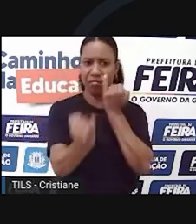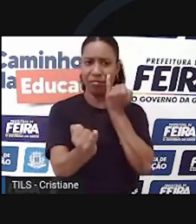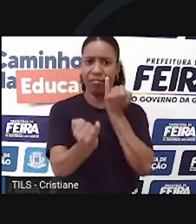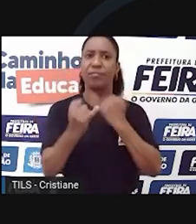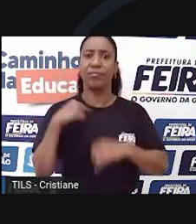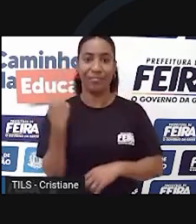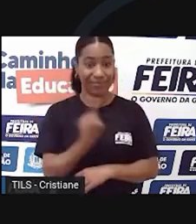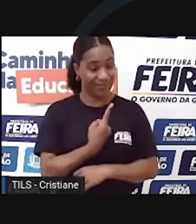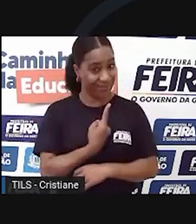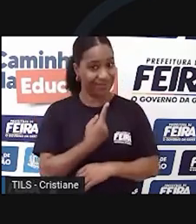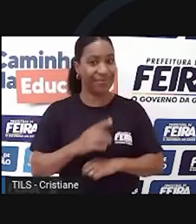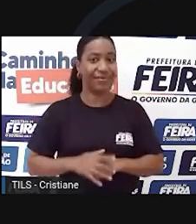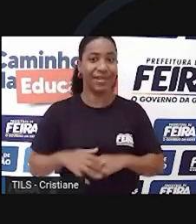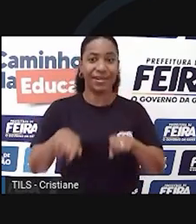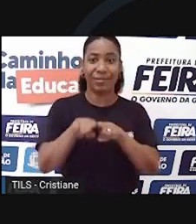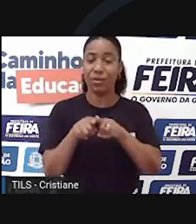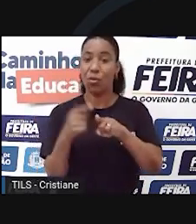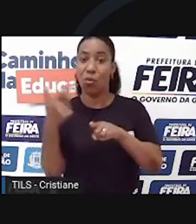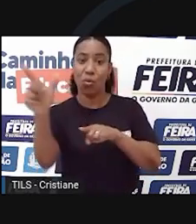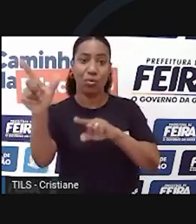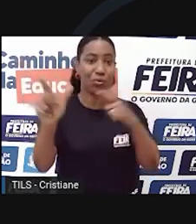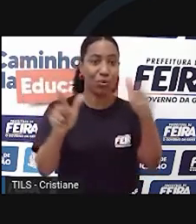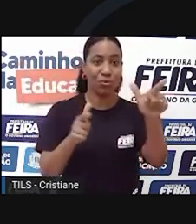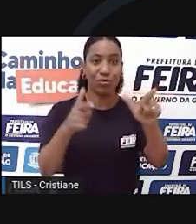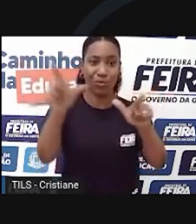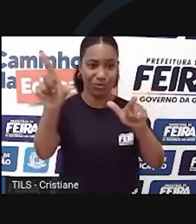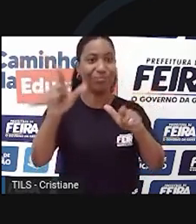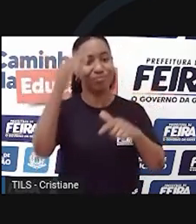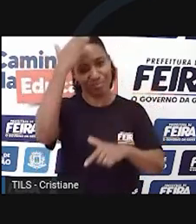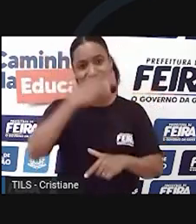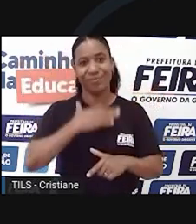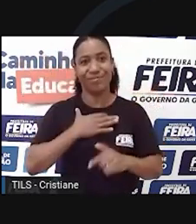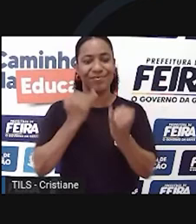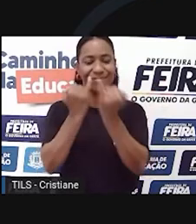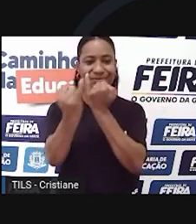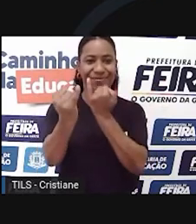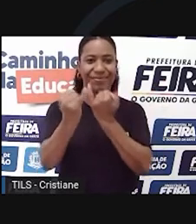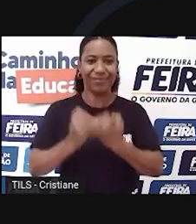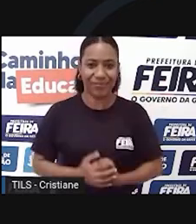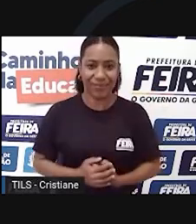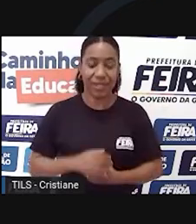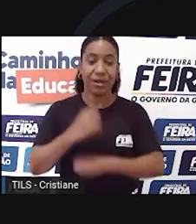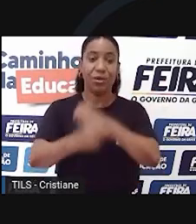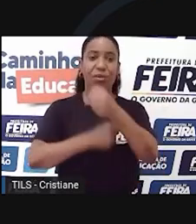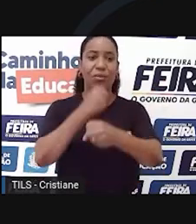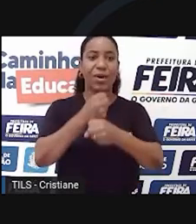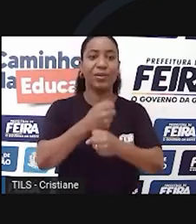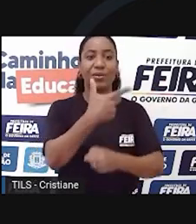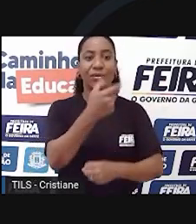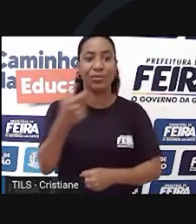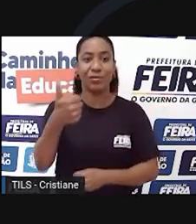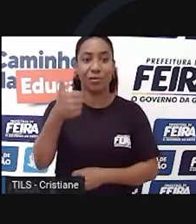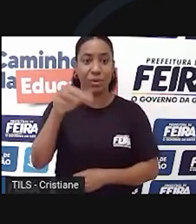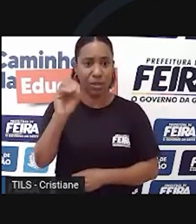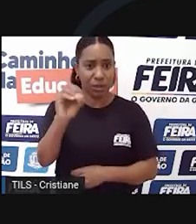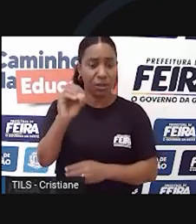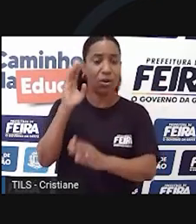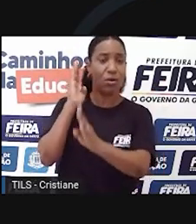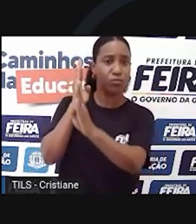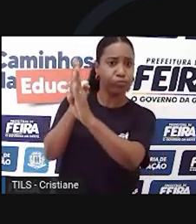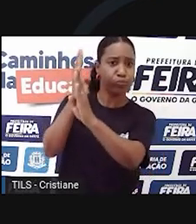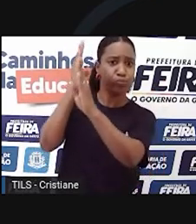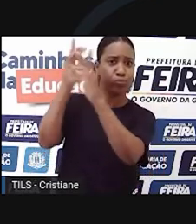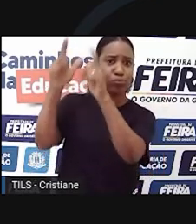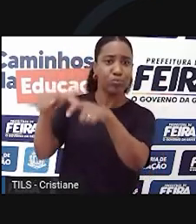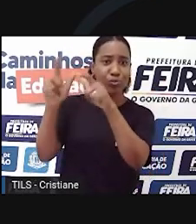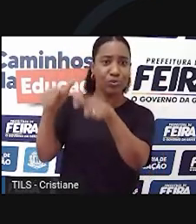Homo ergaster, Homo rudolfensis e por aí vai. Em 2010, por exemplo, uma nova espécie de humanos foi descoberta na Sibéria, os Homo denisova.